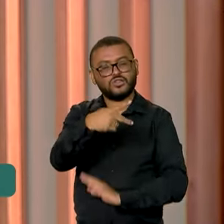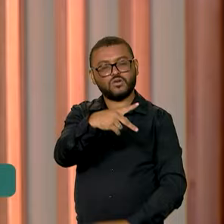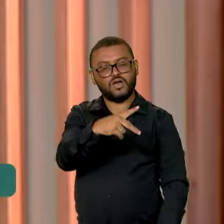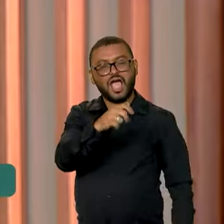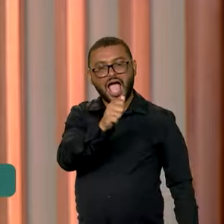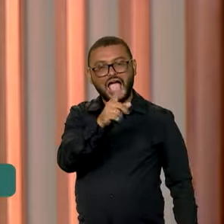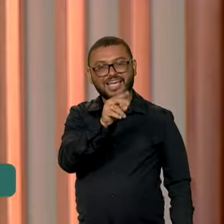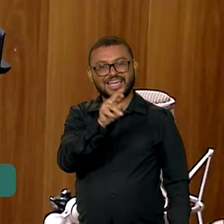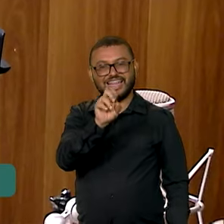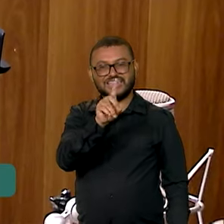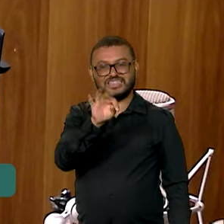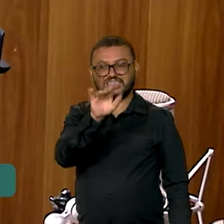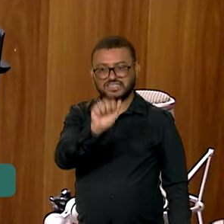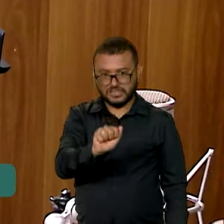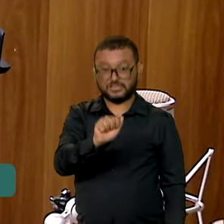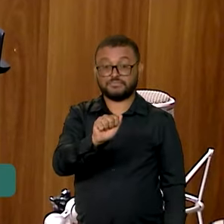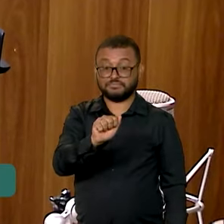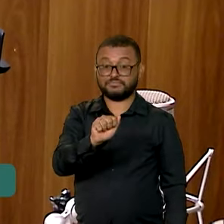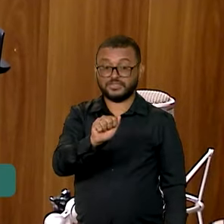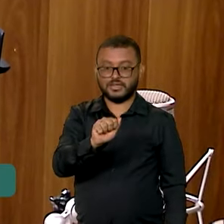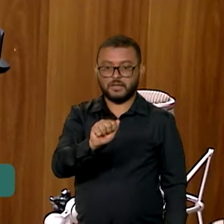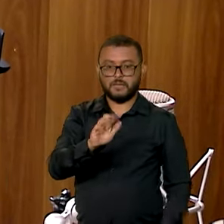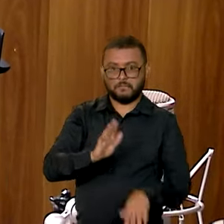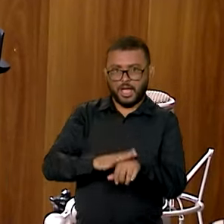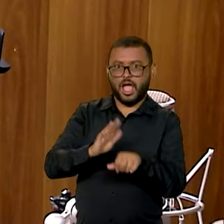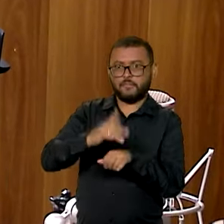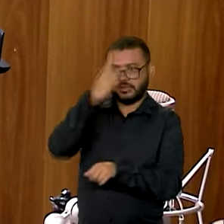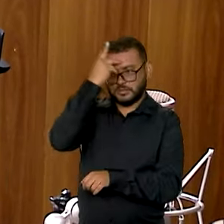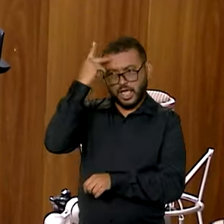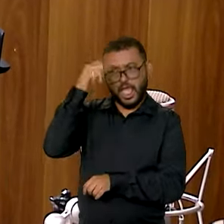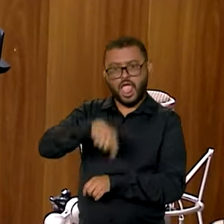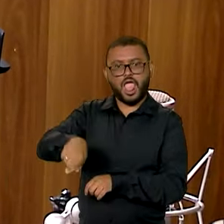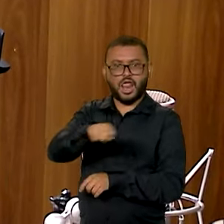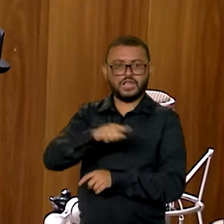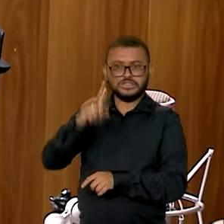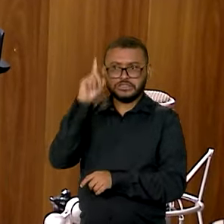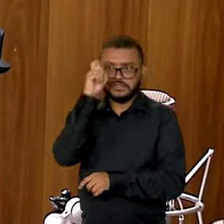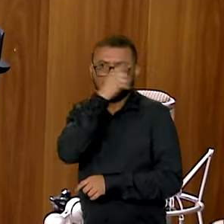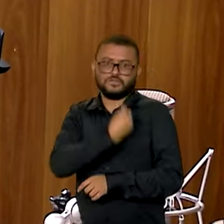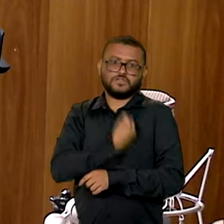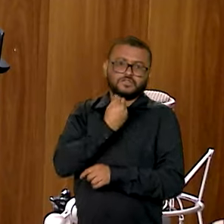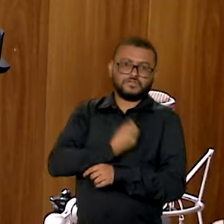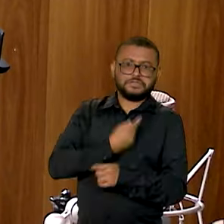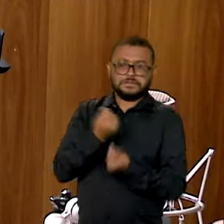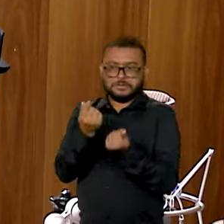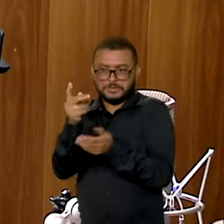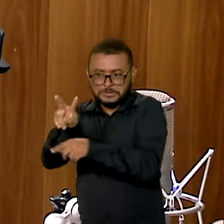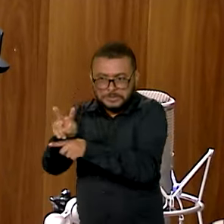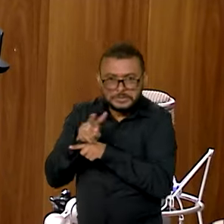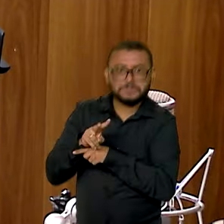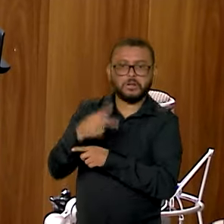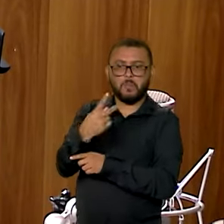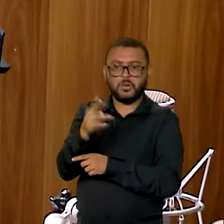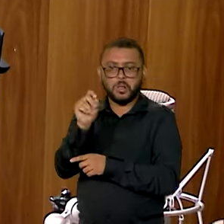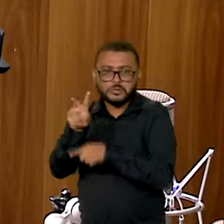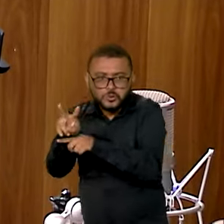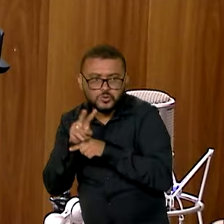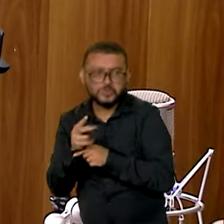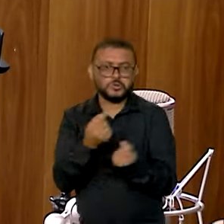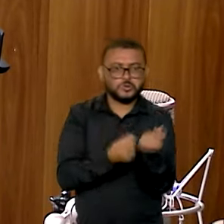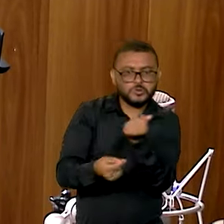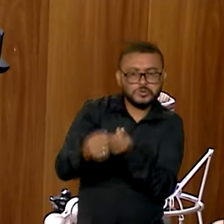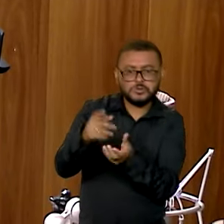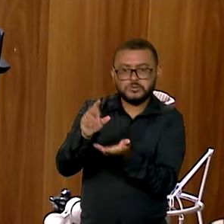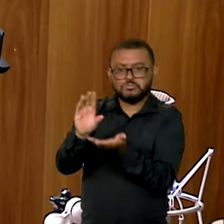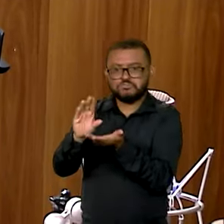Acredita. Essas pessoas tiveram muitas dificuldades durante a pandemia, pegaram dinheiro emprestado pelo Pronamp, pegaram com outros valores